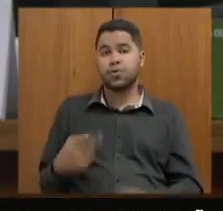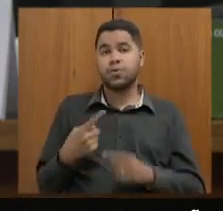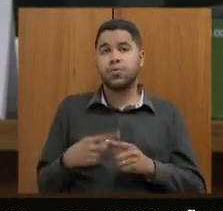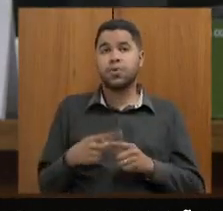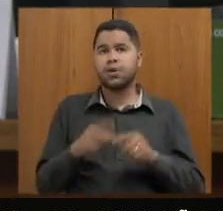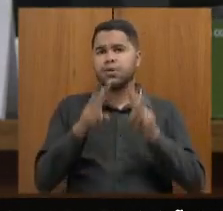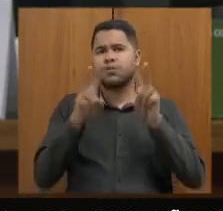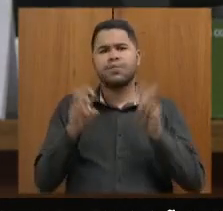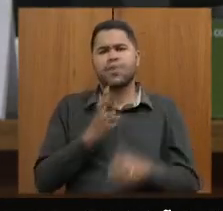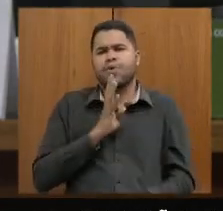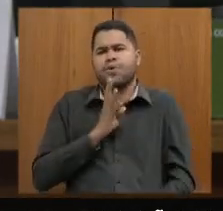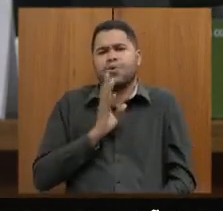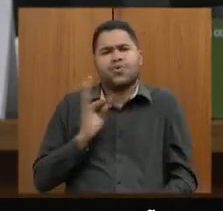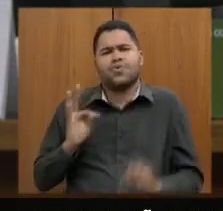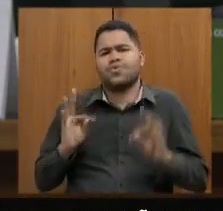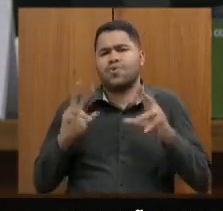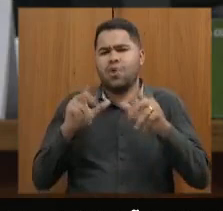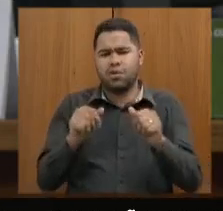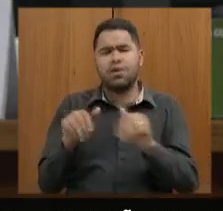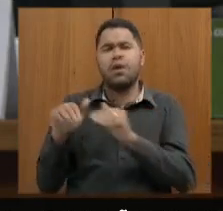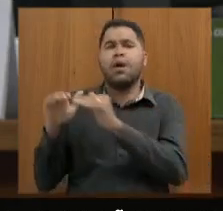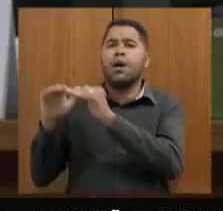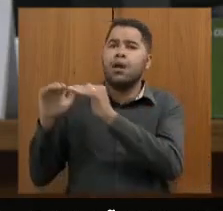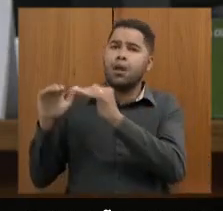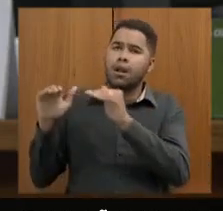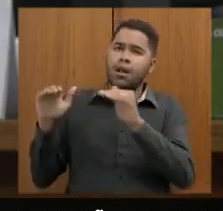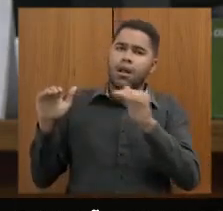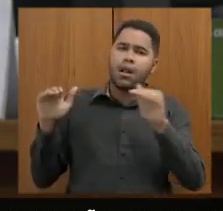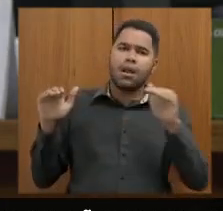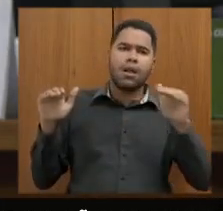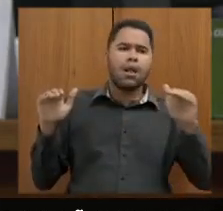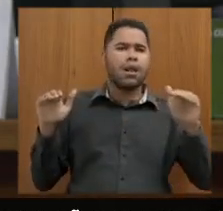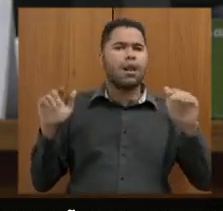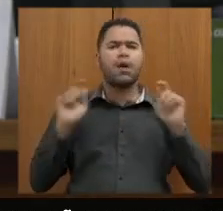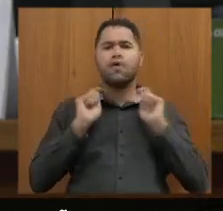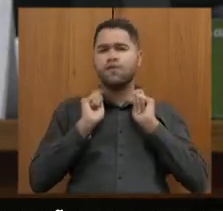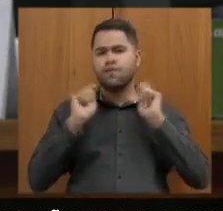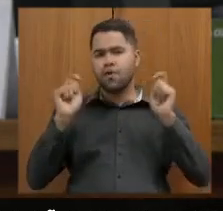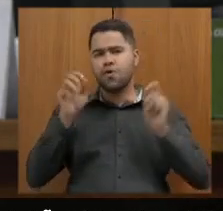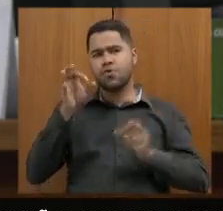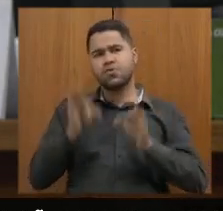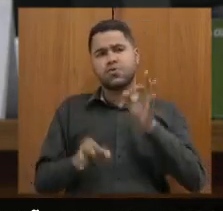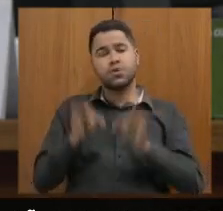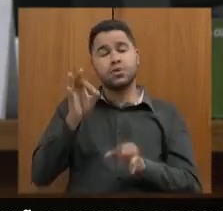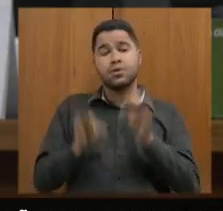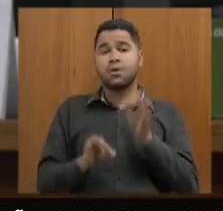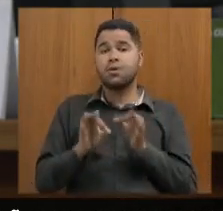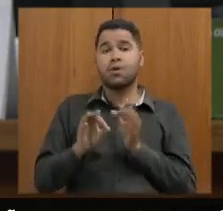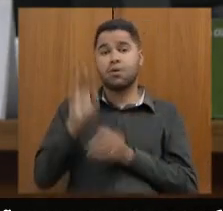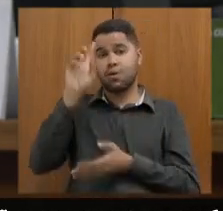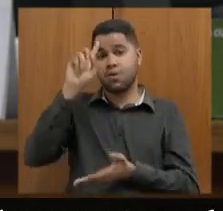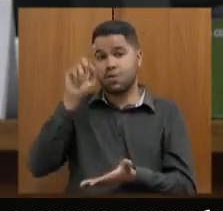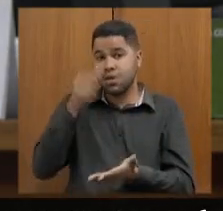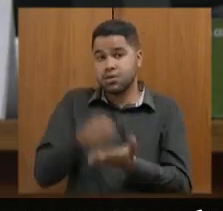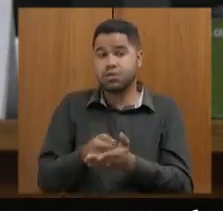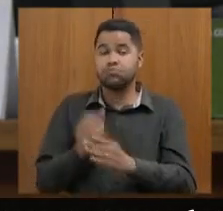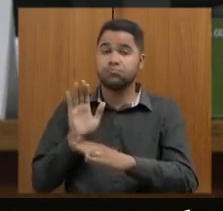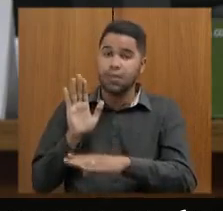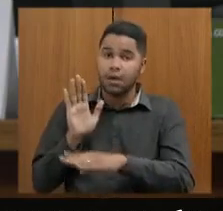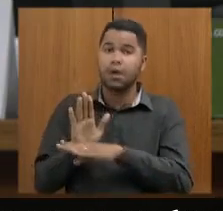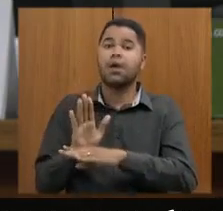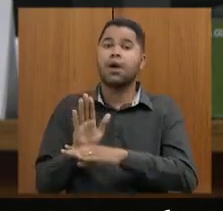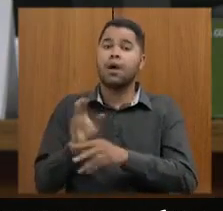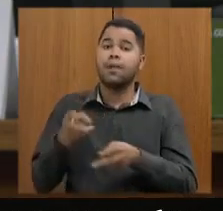tema é conhecimento de todos nós e tramita nos foros todos judiciais, com decisão favorável à